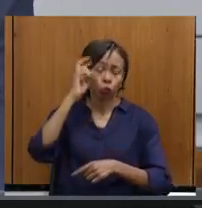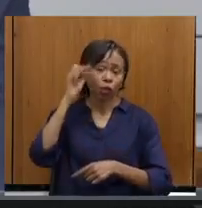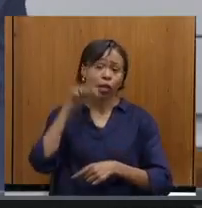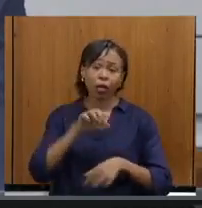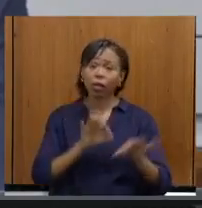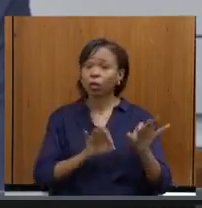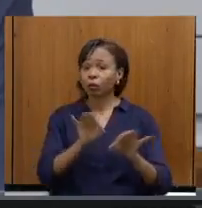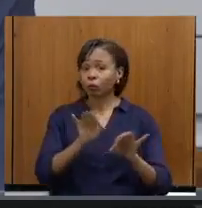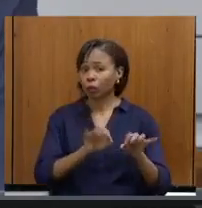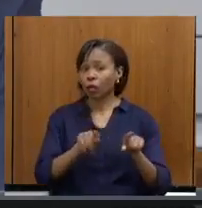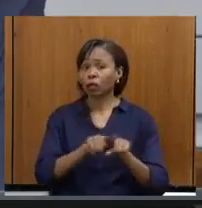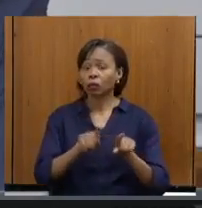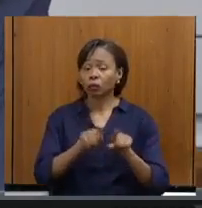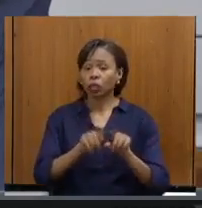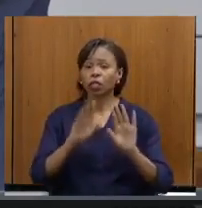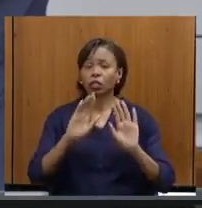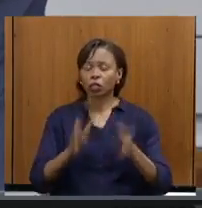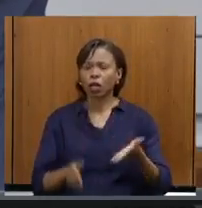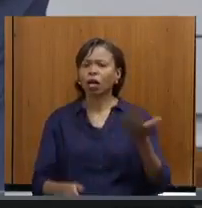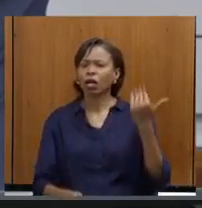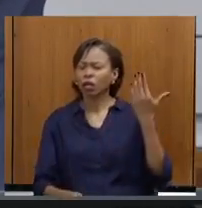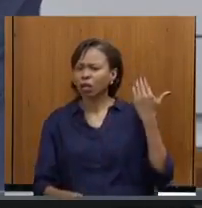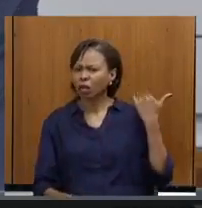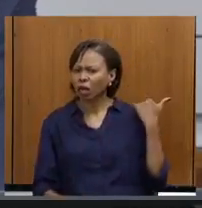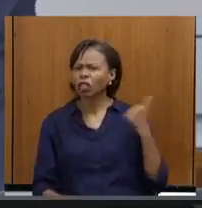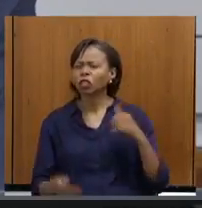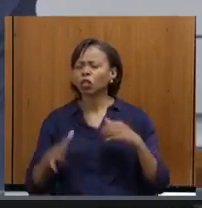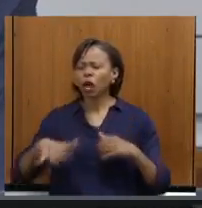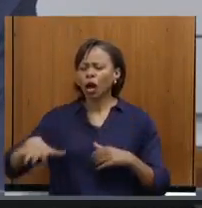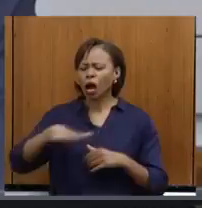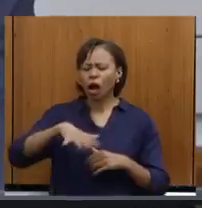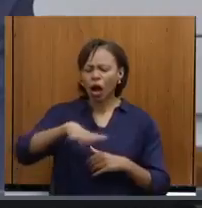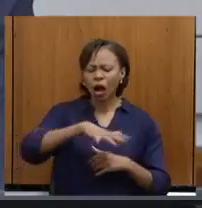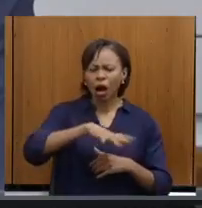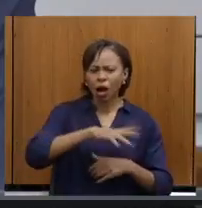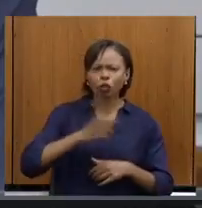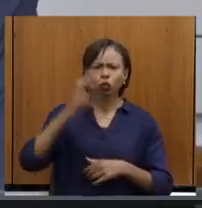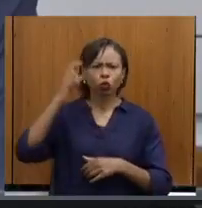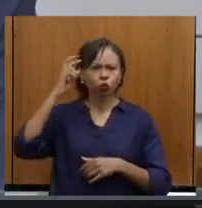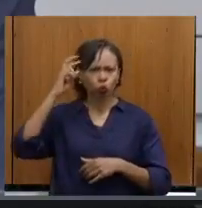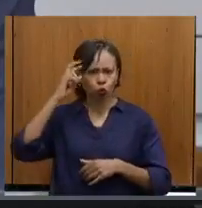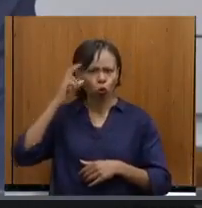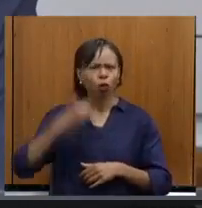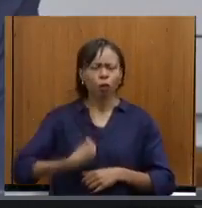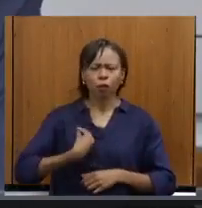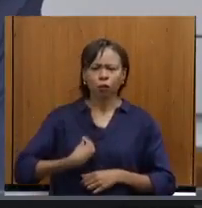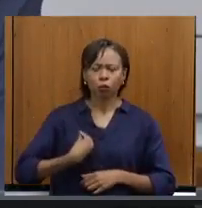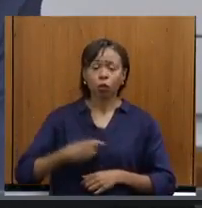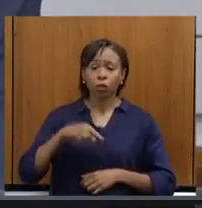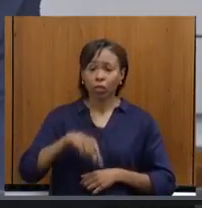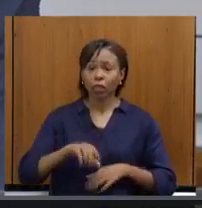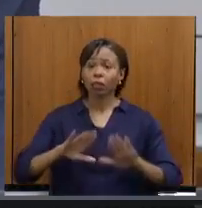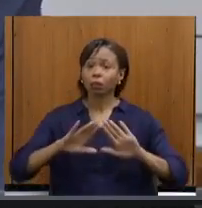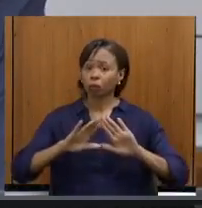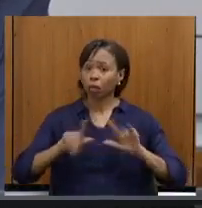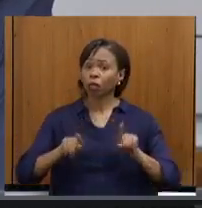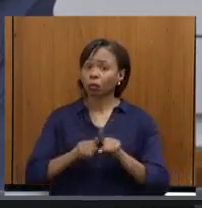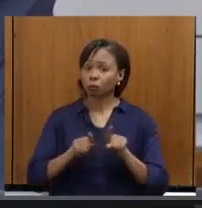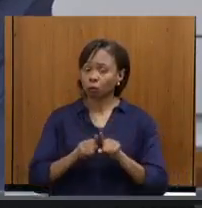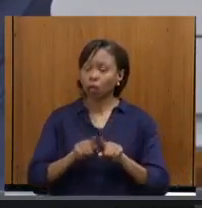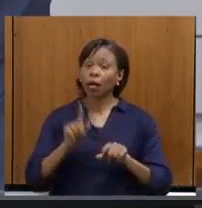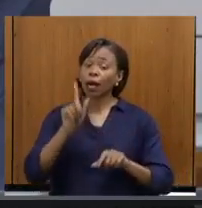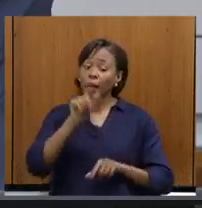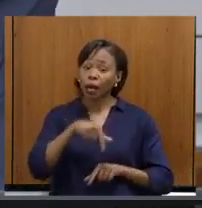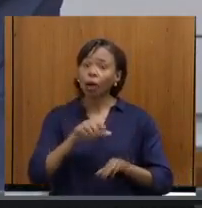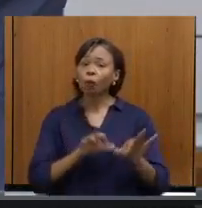foi trabalhado por todo o segmento da cultura de Minas Gerais, que contou com esta casa, e é um plano